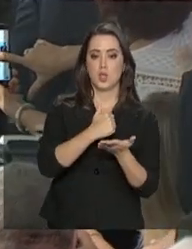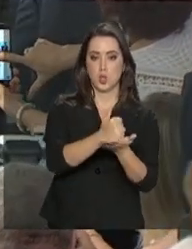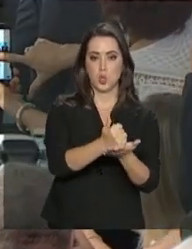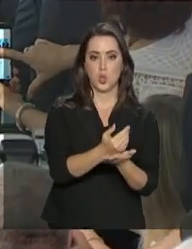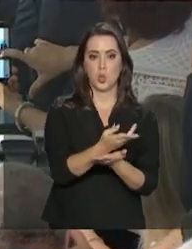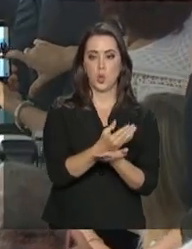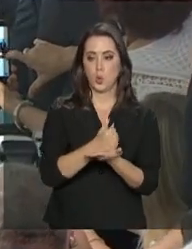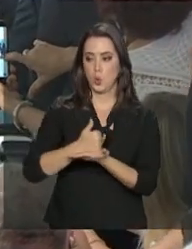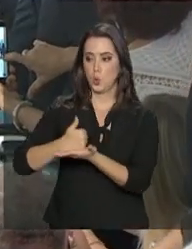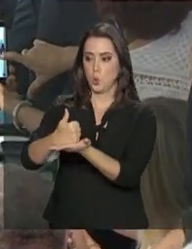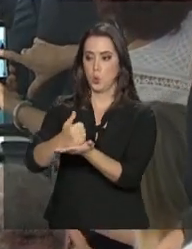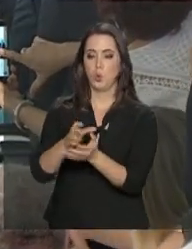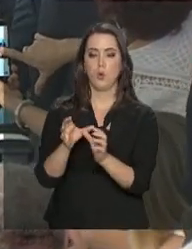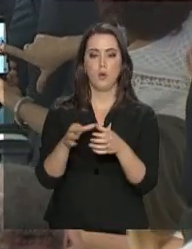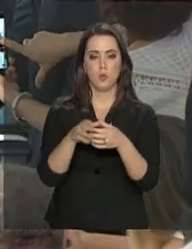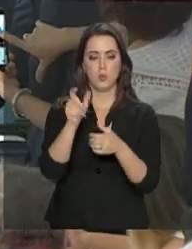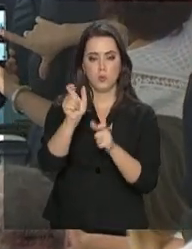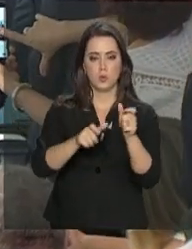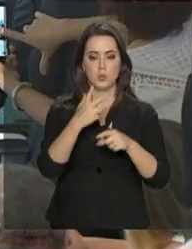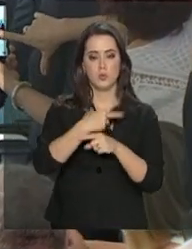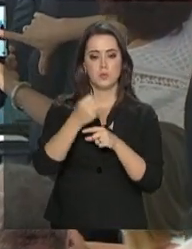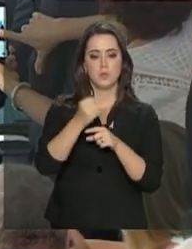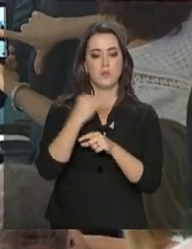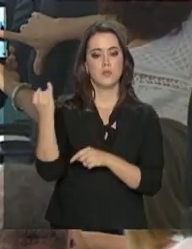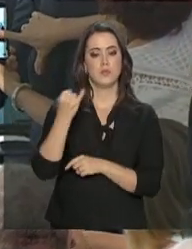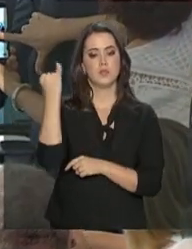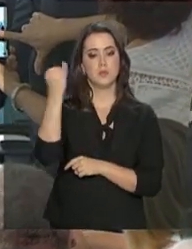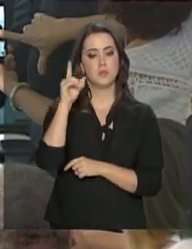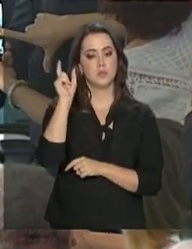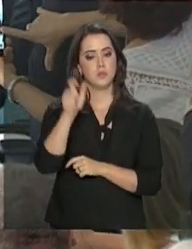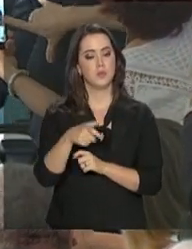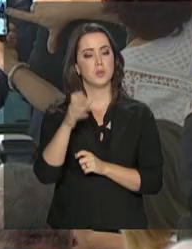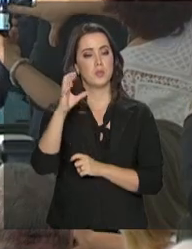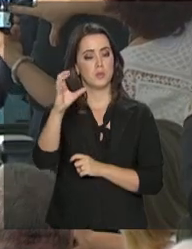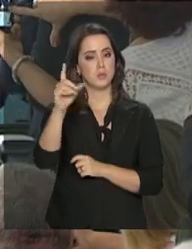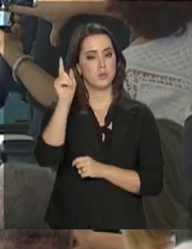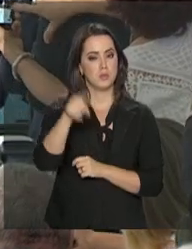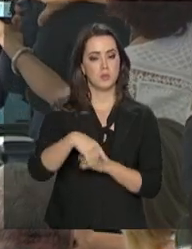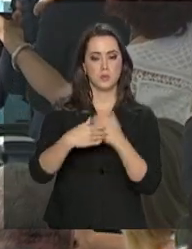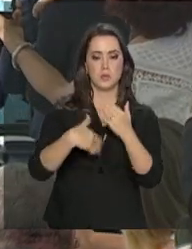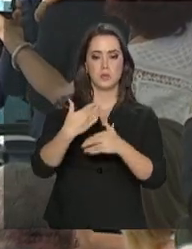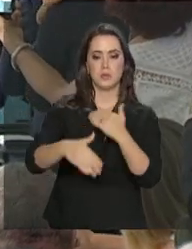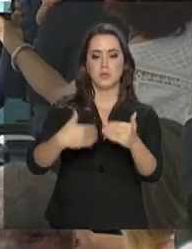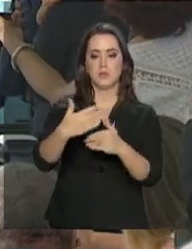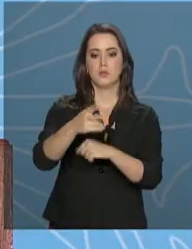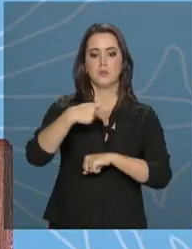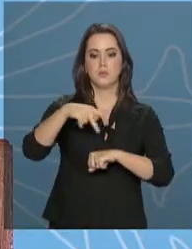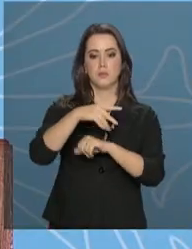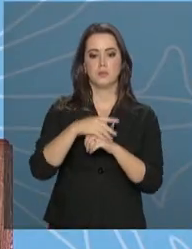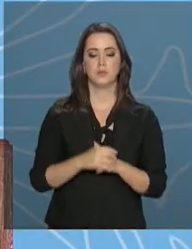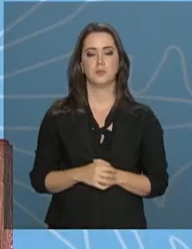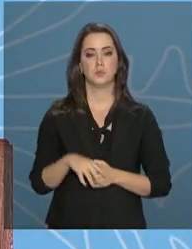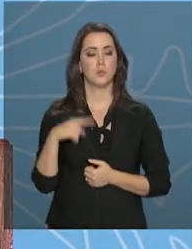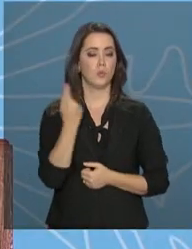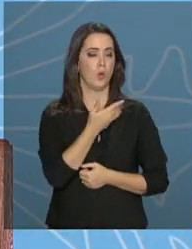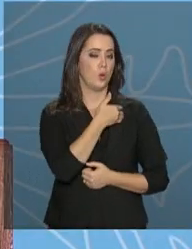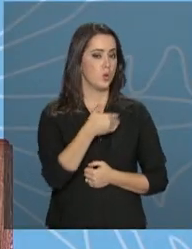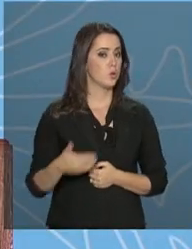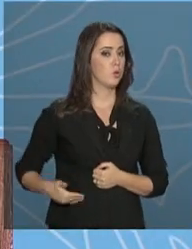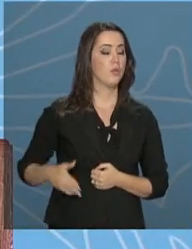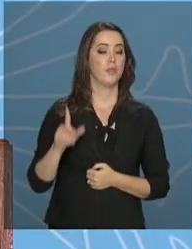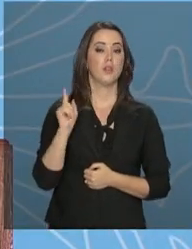vencedores e destacou o papel da ciência e dos cientistas para o desenvolvimento do país. O nosso é um governo